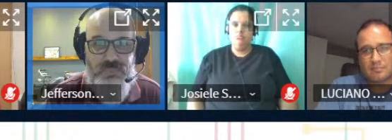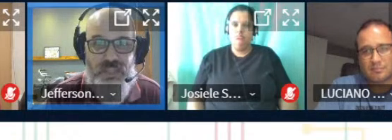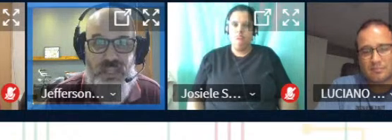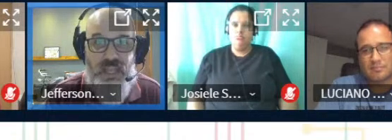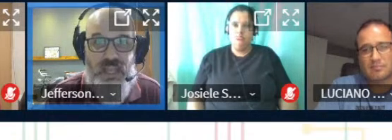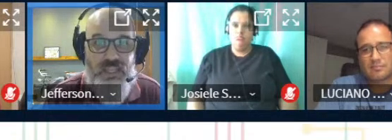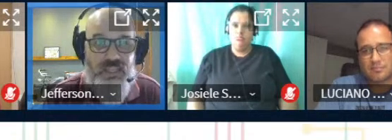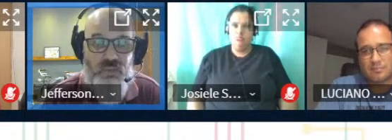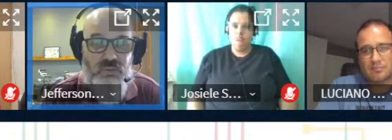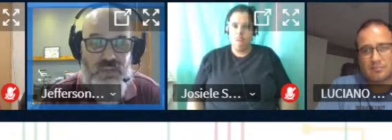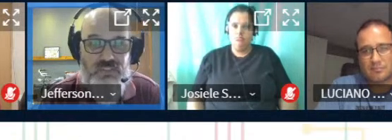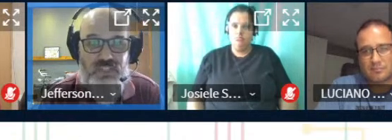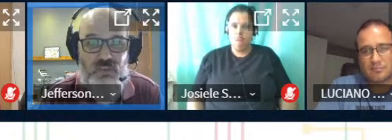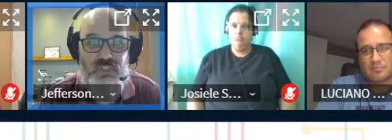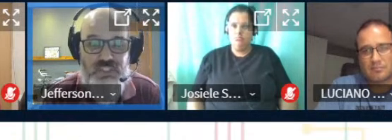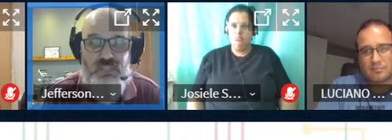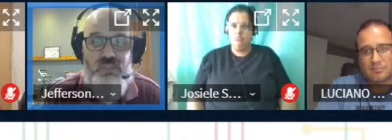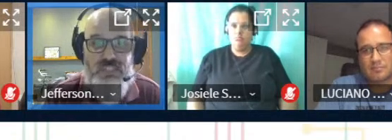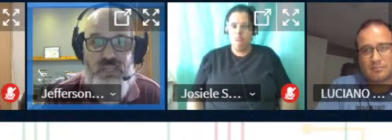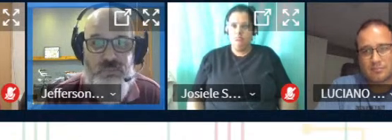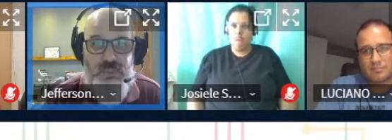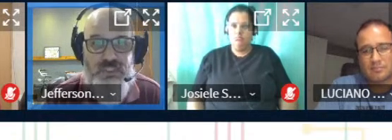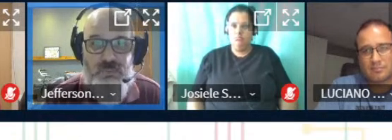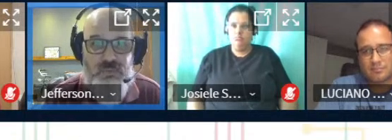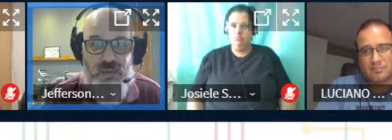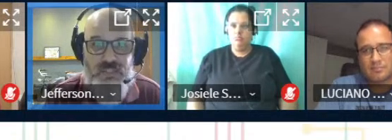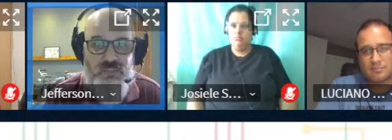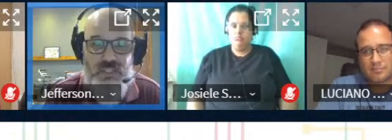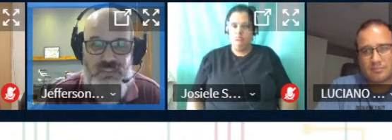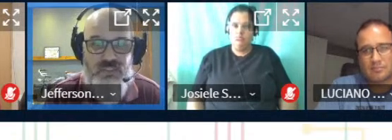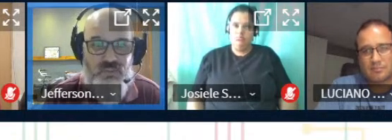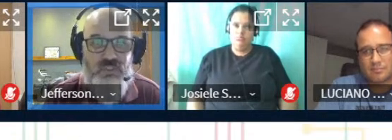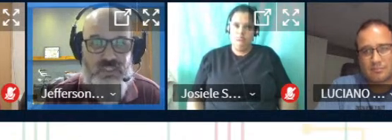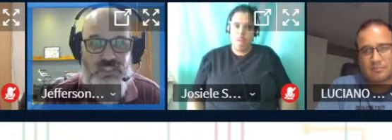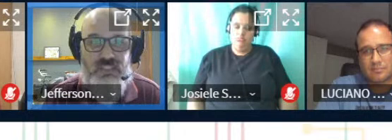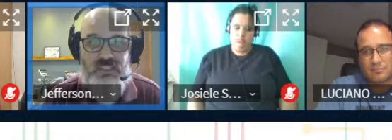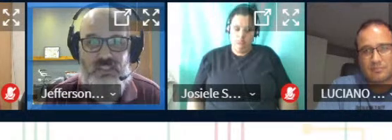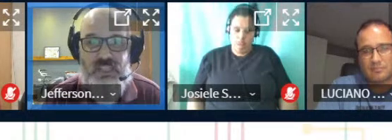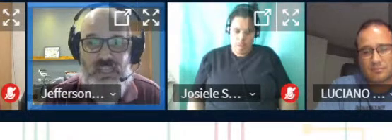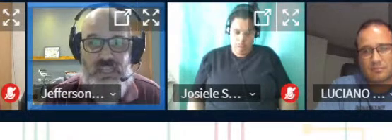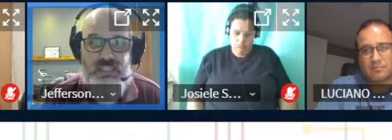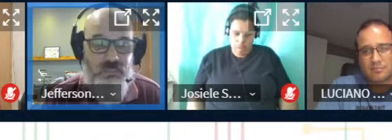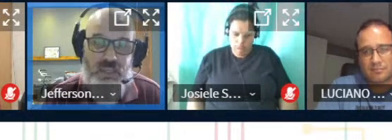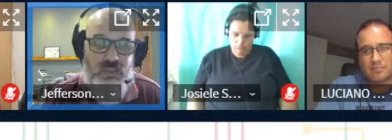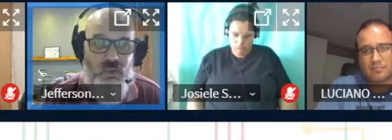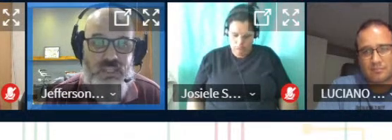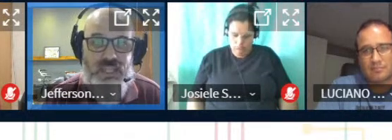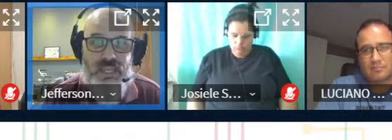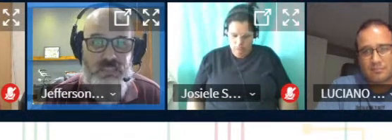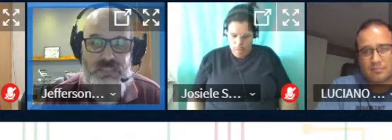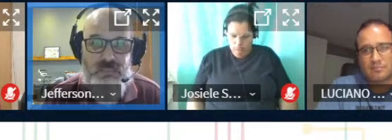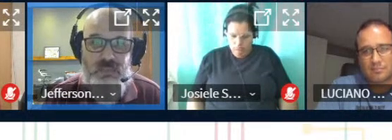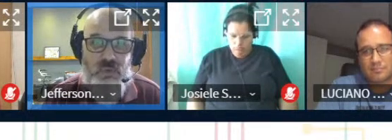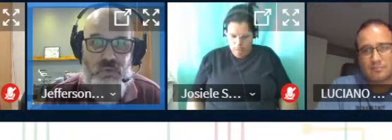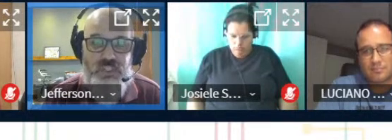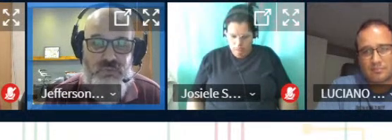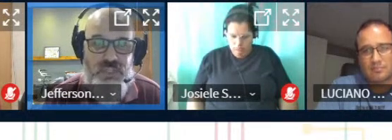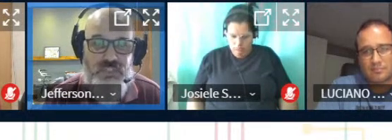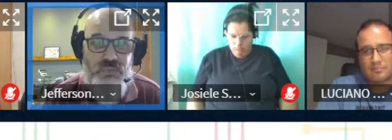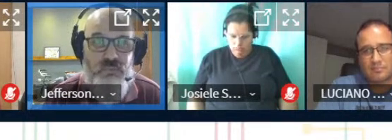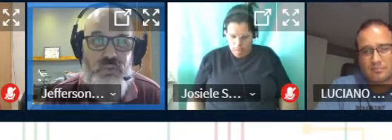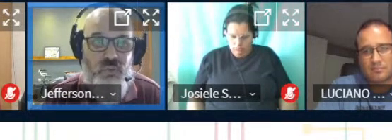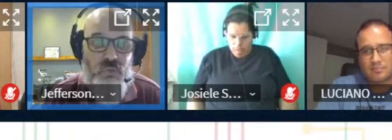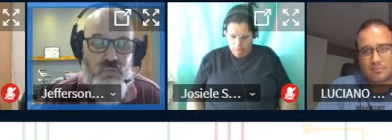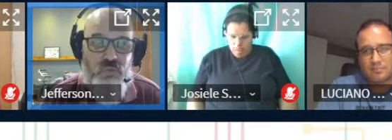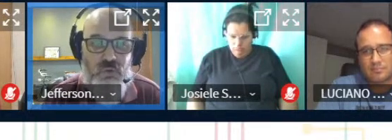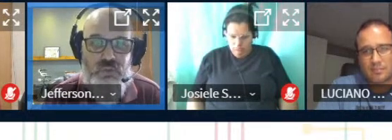tecnologia e que eu não faço tecnologia sem considerar os princípios básicos de todas as ciências, né? E também conectar eles perceber que o aluno